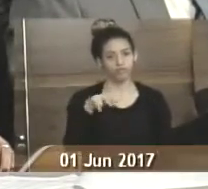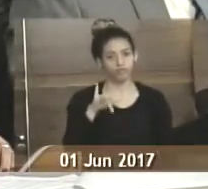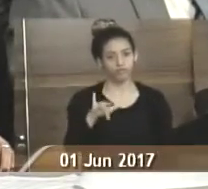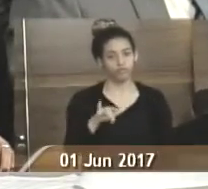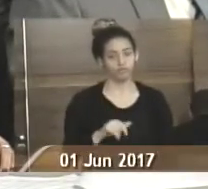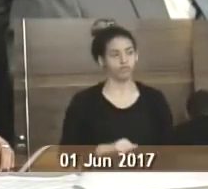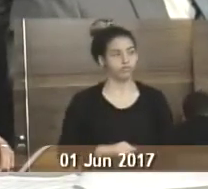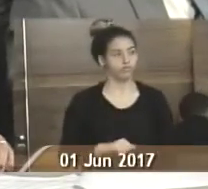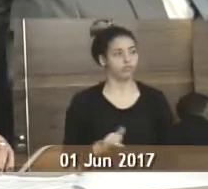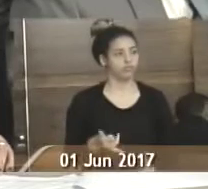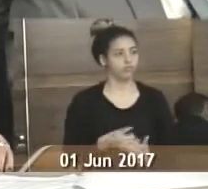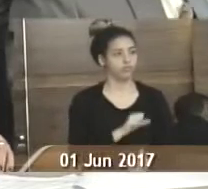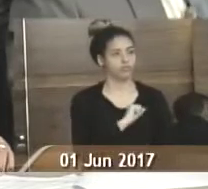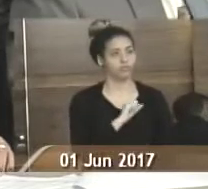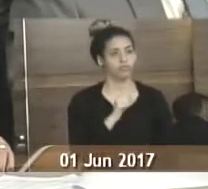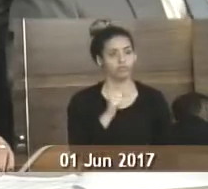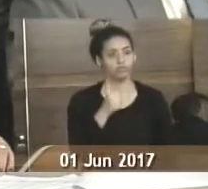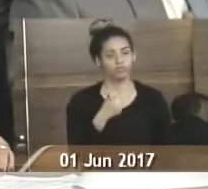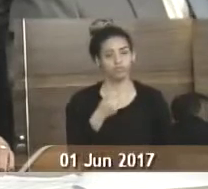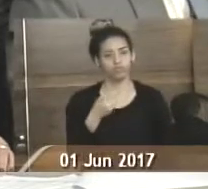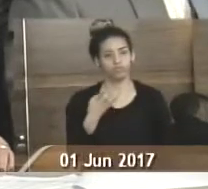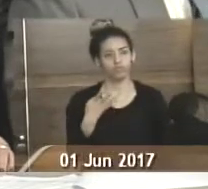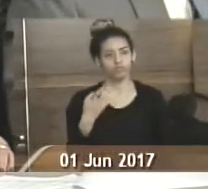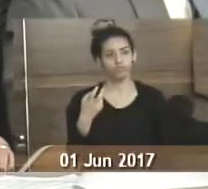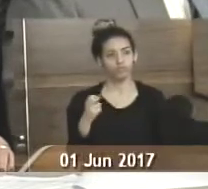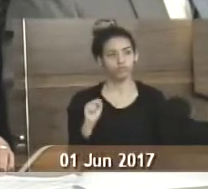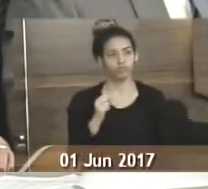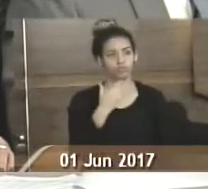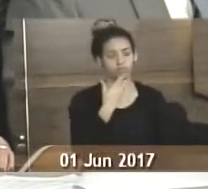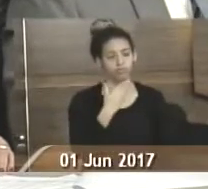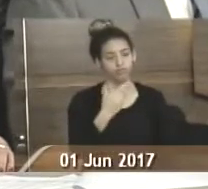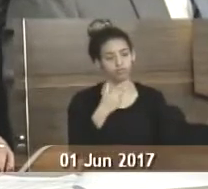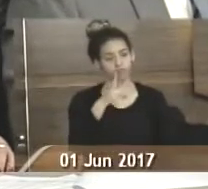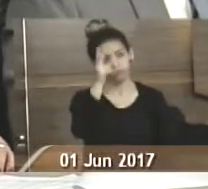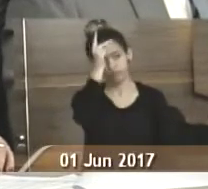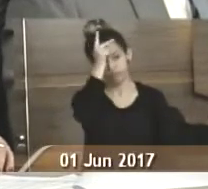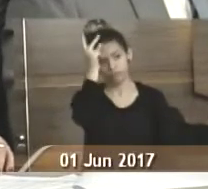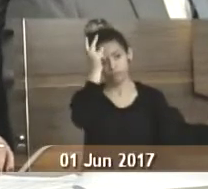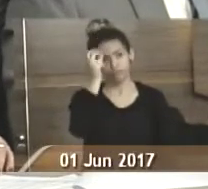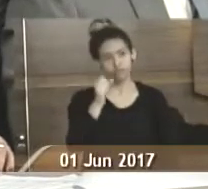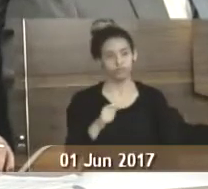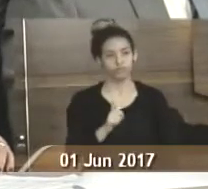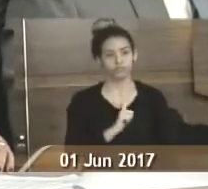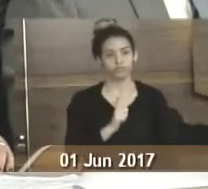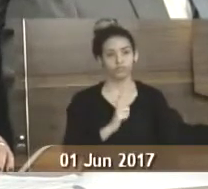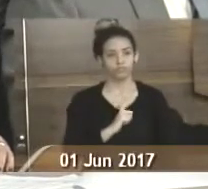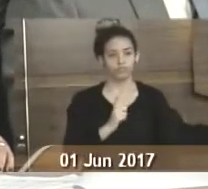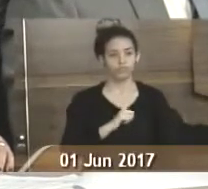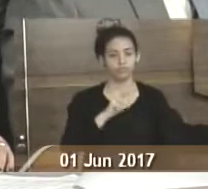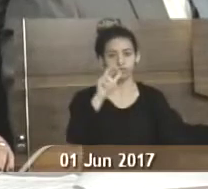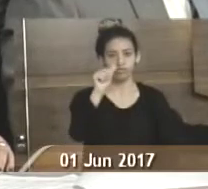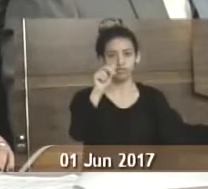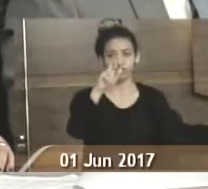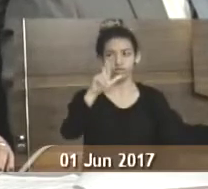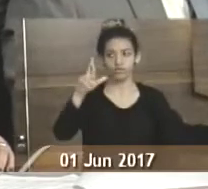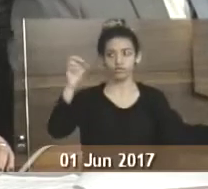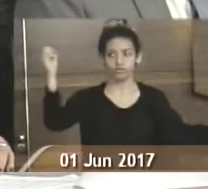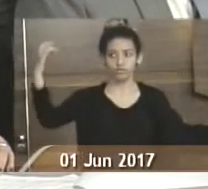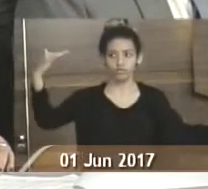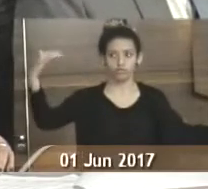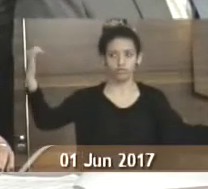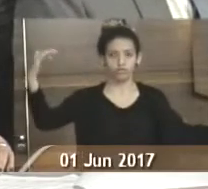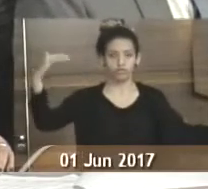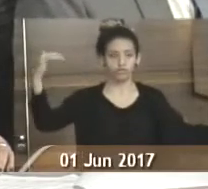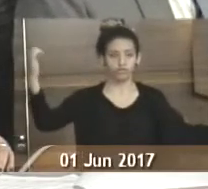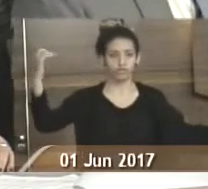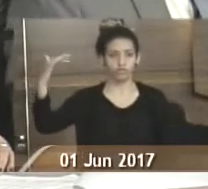Indicação 1748, de 2017. Indicando ao prefeito municipal a instalação de aparelho de ar-condicionado na sala